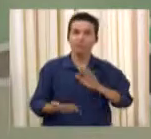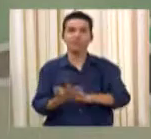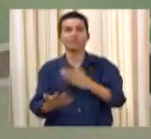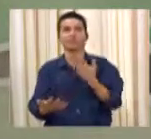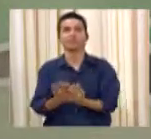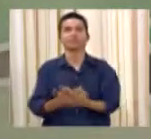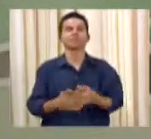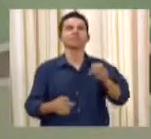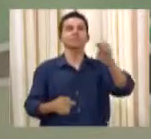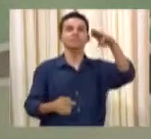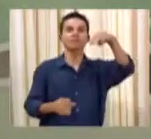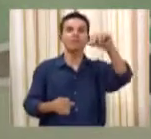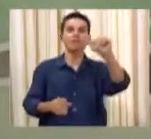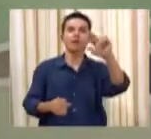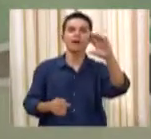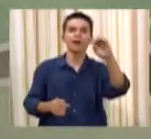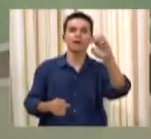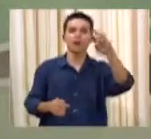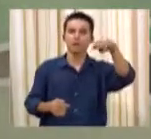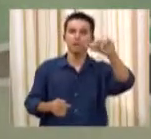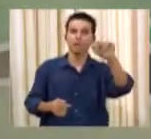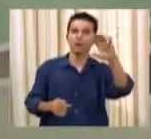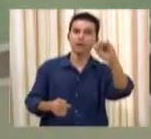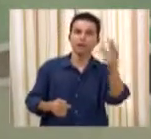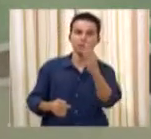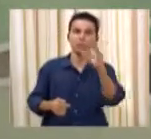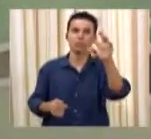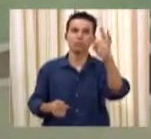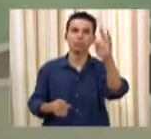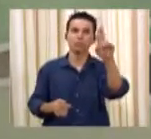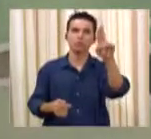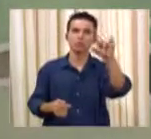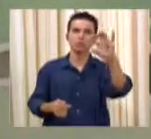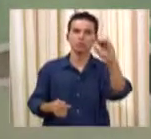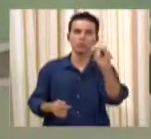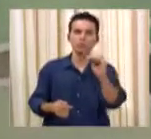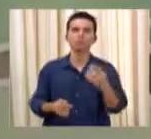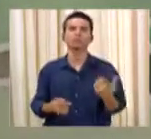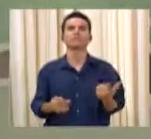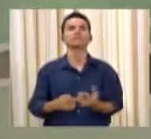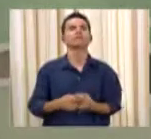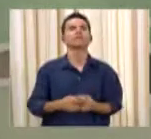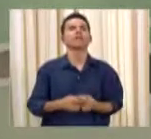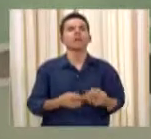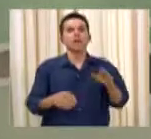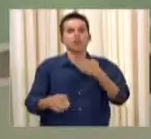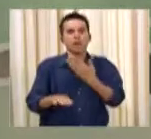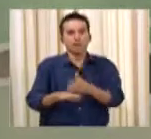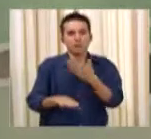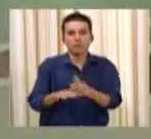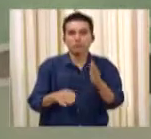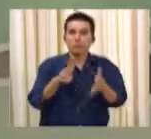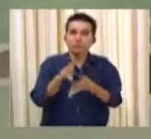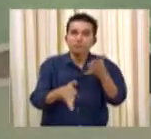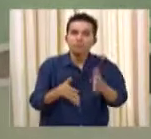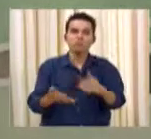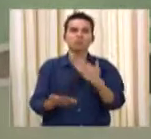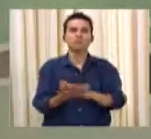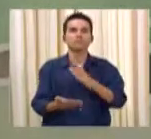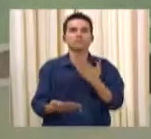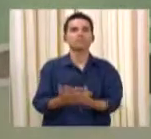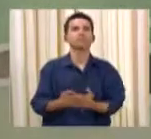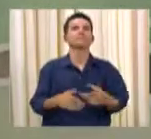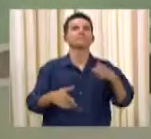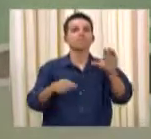Prado, aluno do curso de Libras da FENEIS, Federação Nacional de Educação e Integração de Surdos.